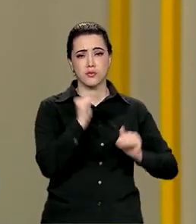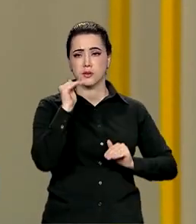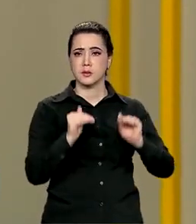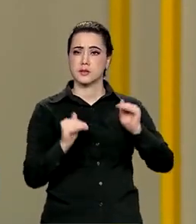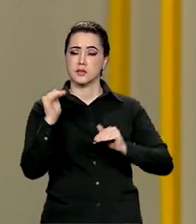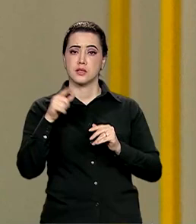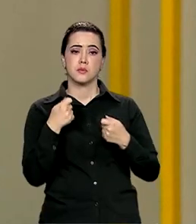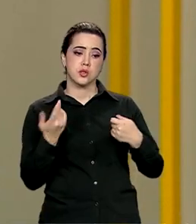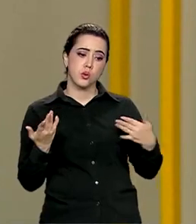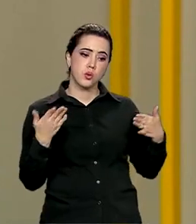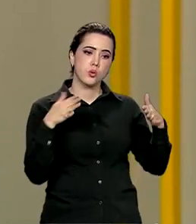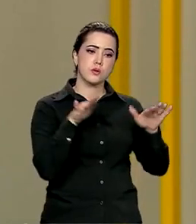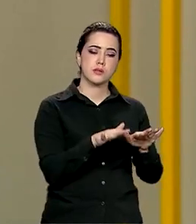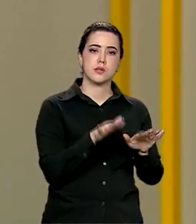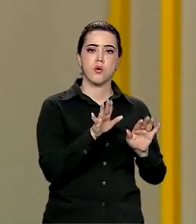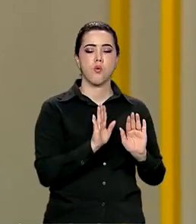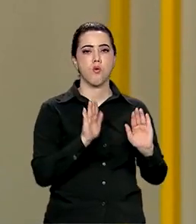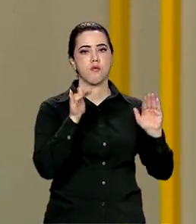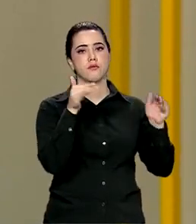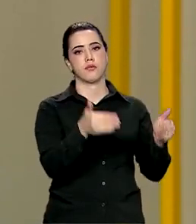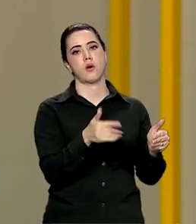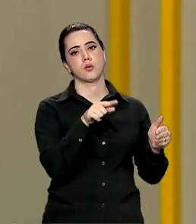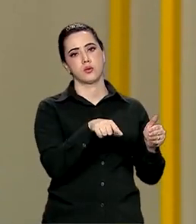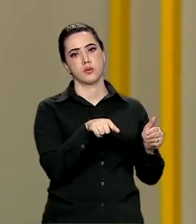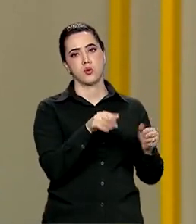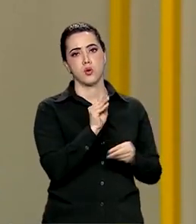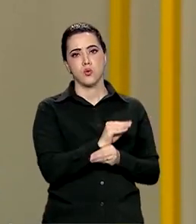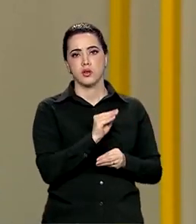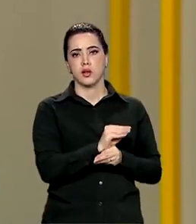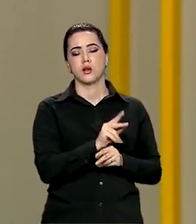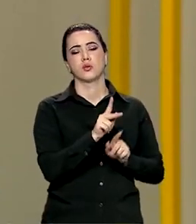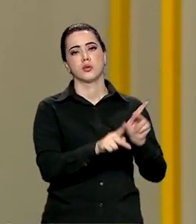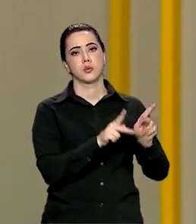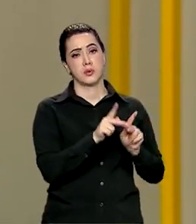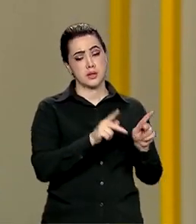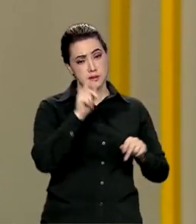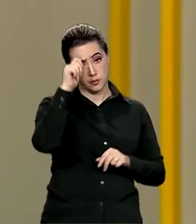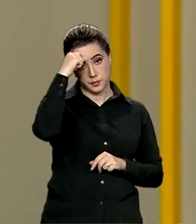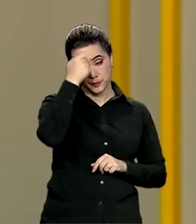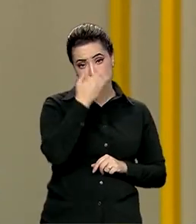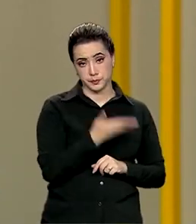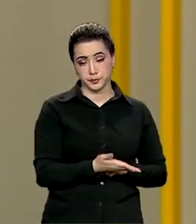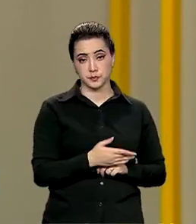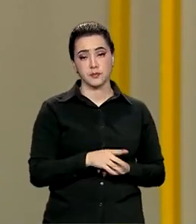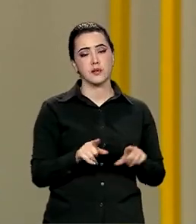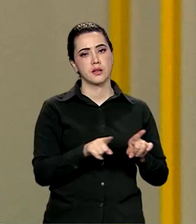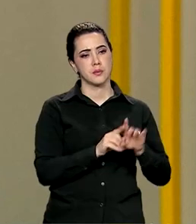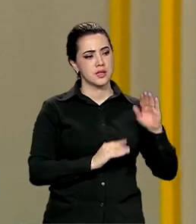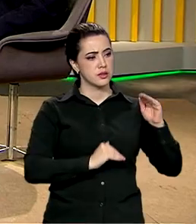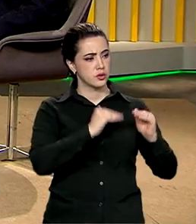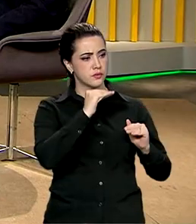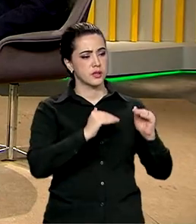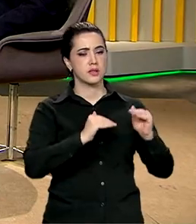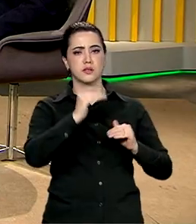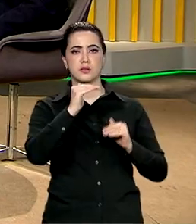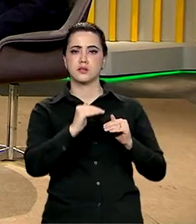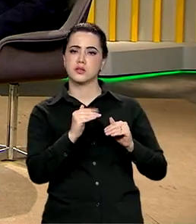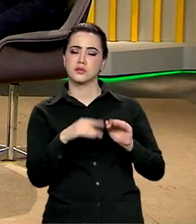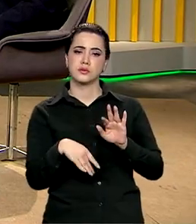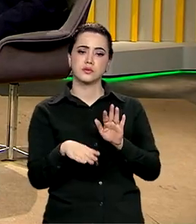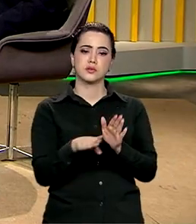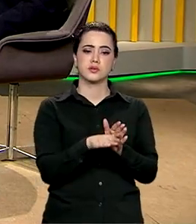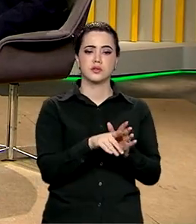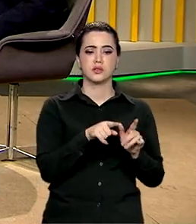é a inclusão específica, a política de reparação para o povo preto. E isso também, essas desigualdades, acabam desaguando